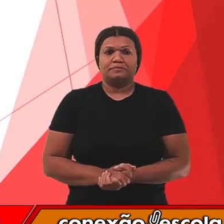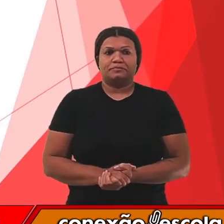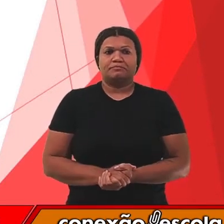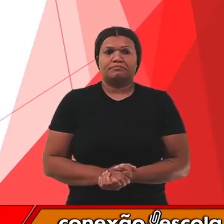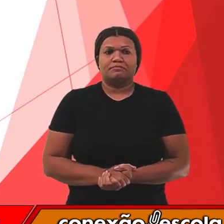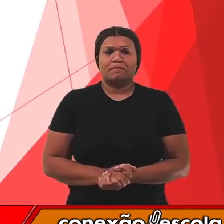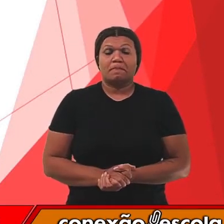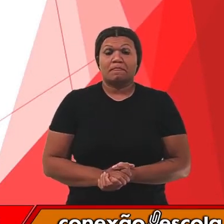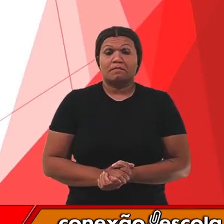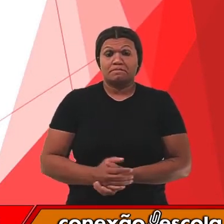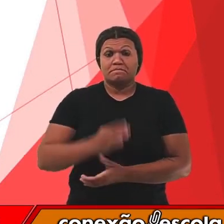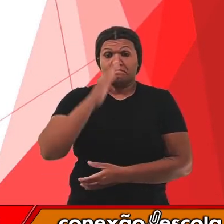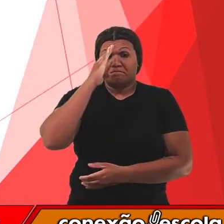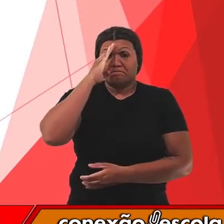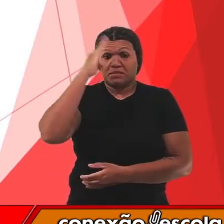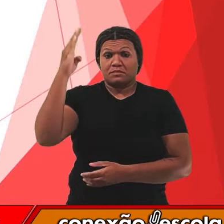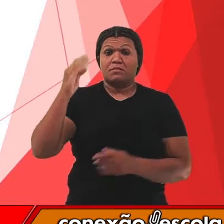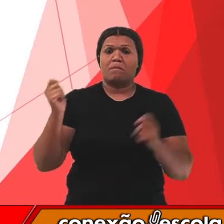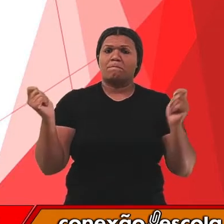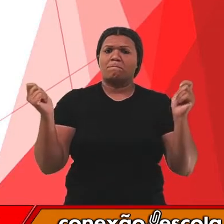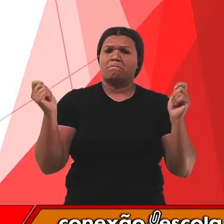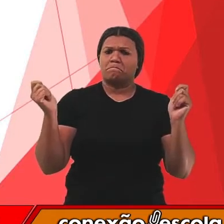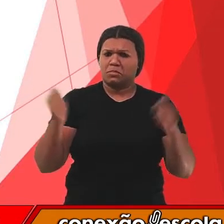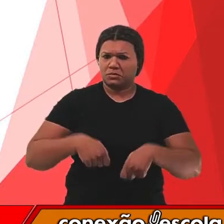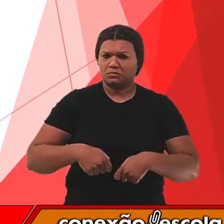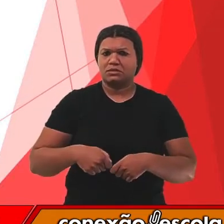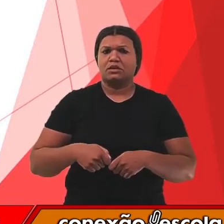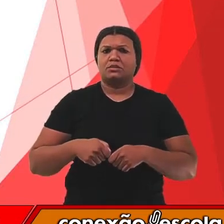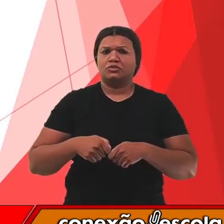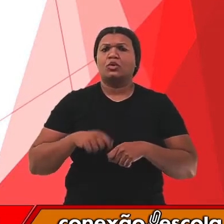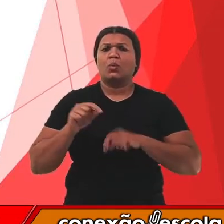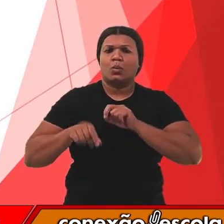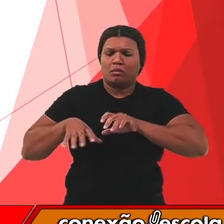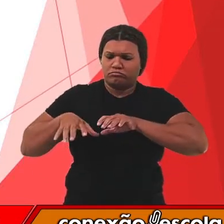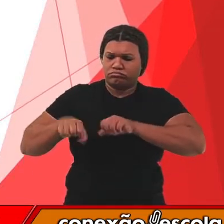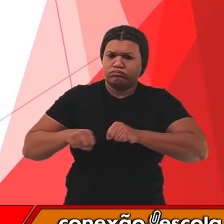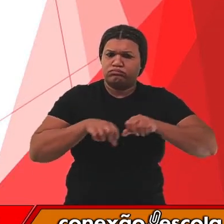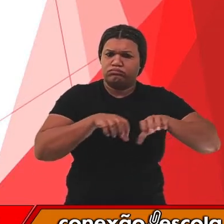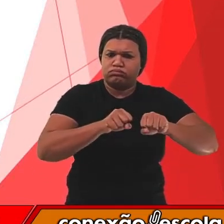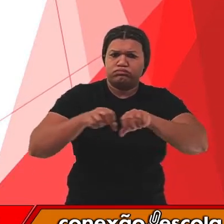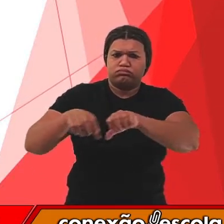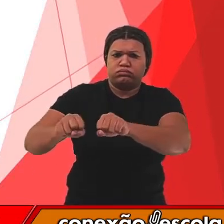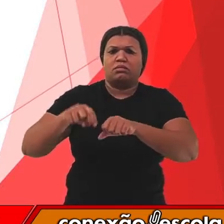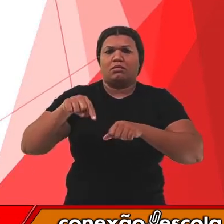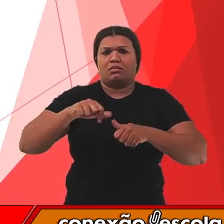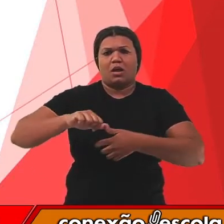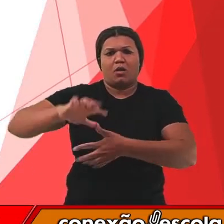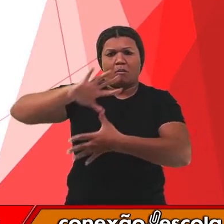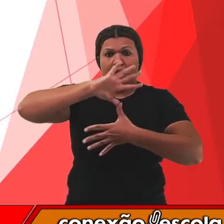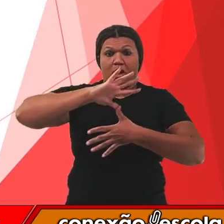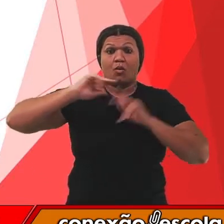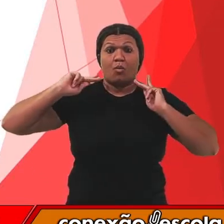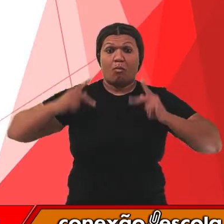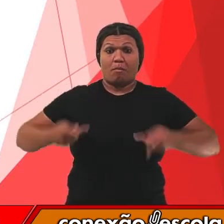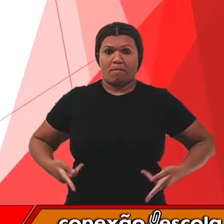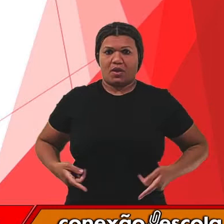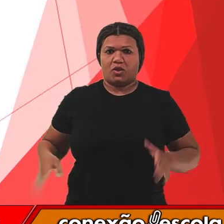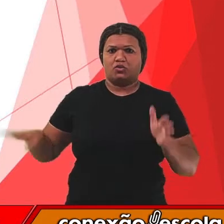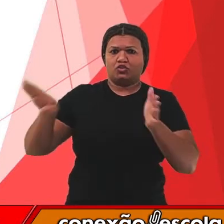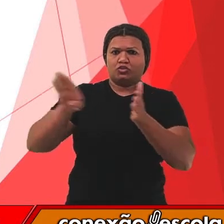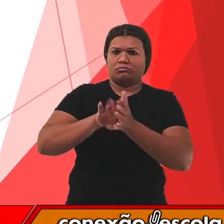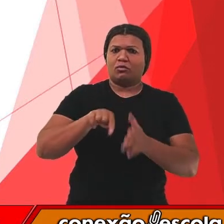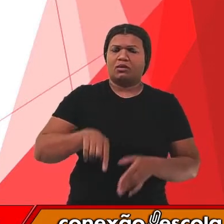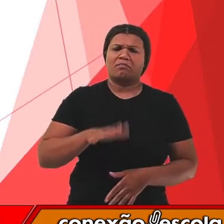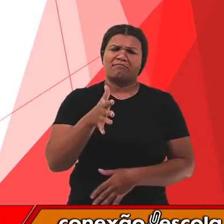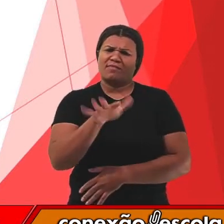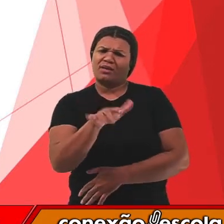As principais hipóteses sobre o povoamento da América consideravam que o ser humano chegou aqui há mais ou menos 15 mil